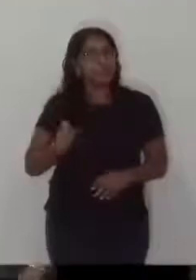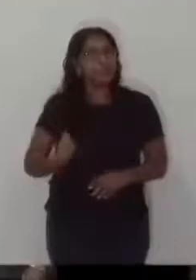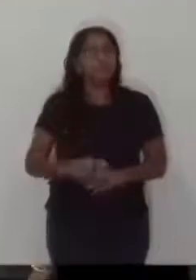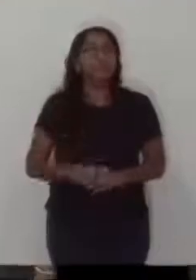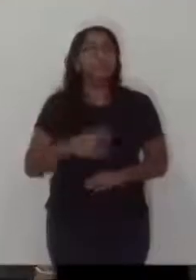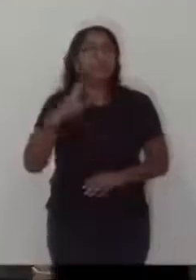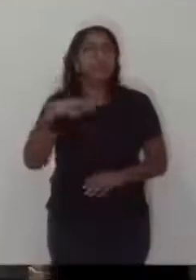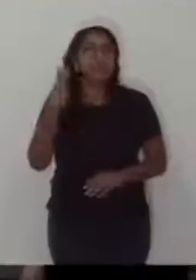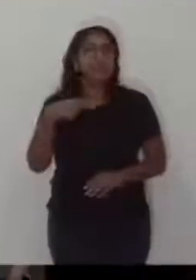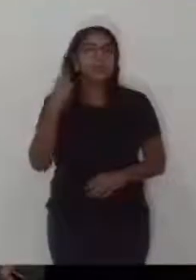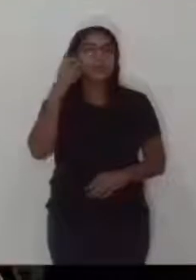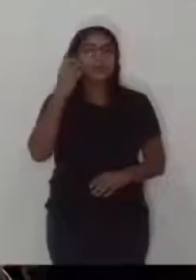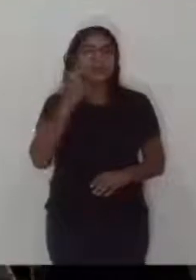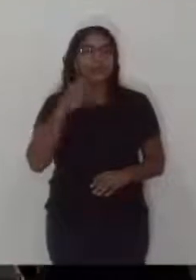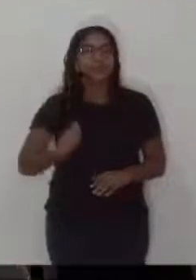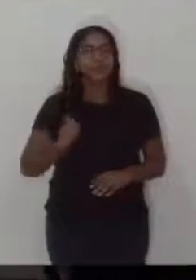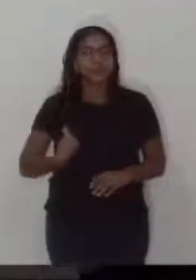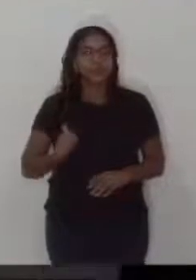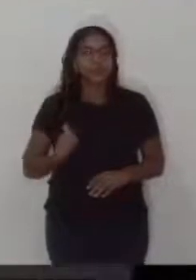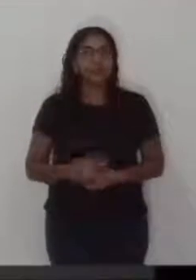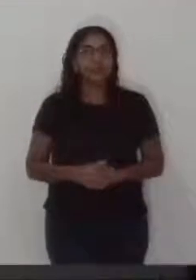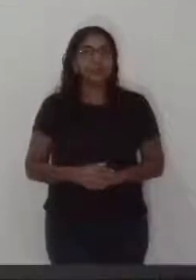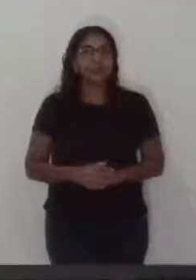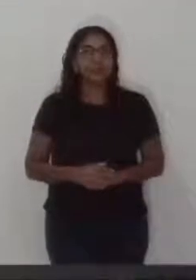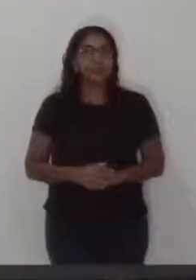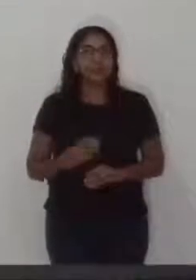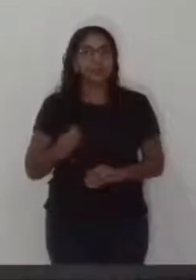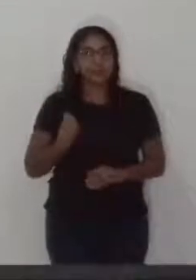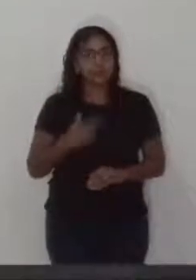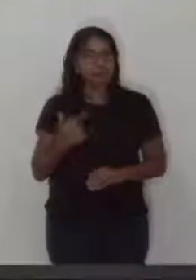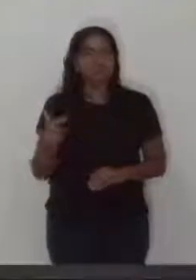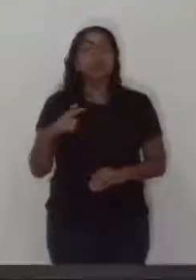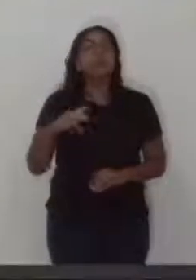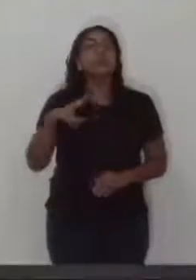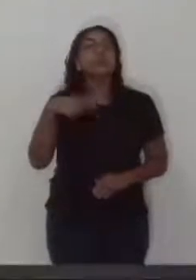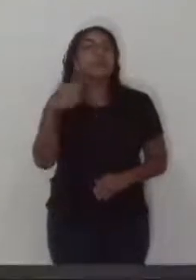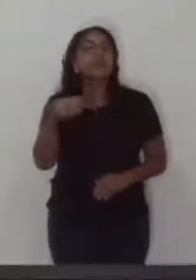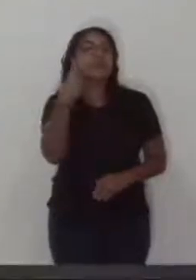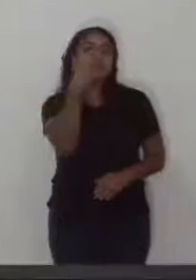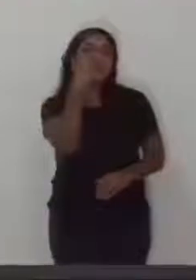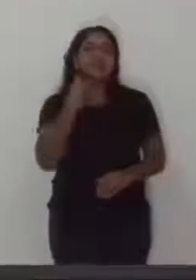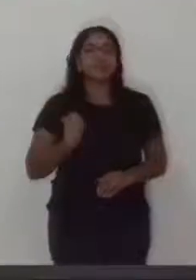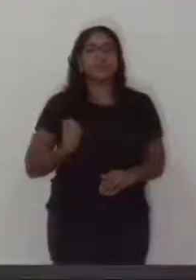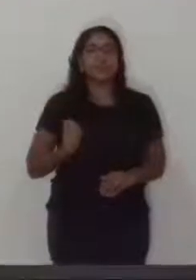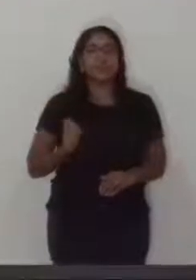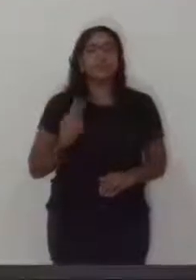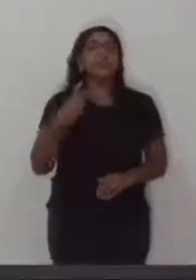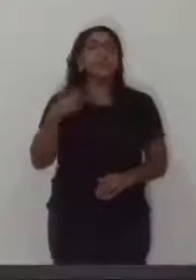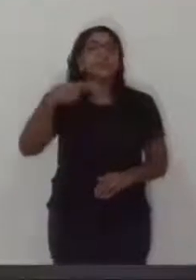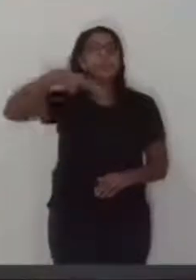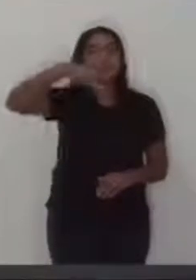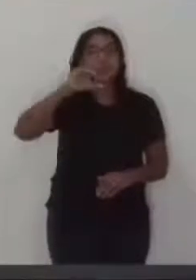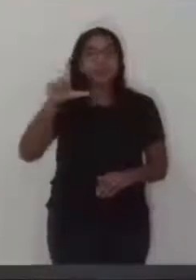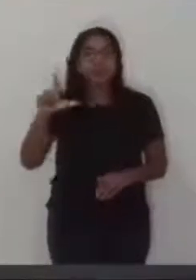Vereador Geraldinho Cangosu. Vereador Marcos Ferraz. Presente. Vereador Nil Ramos.